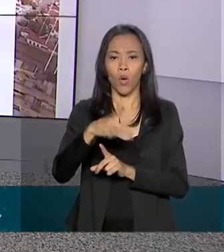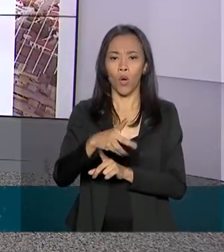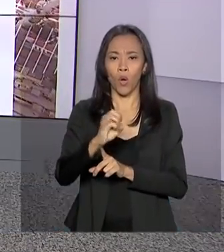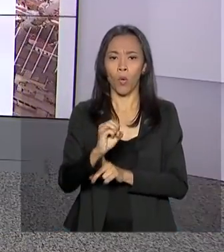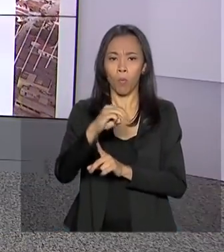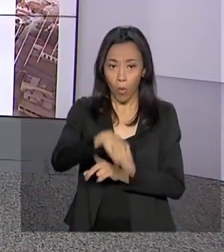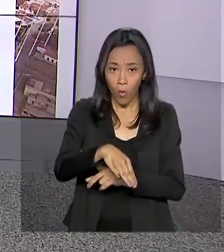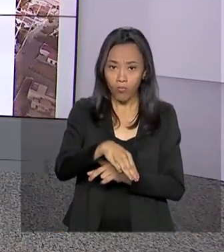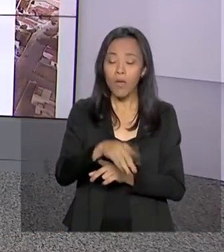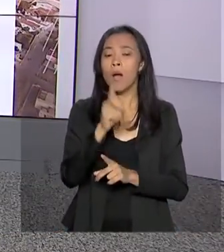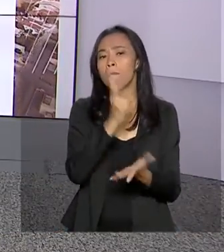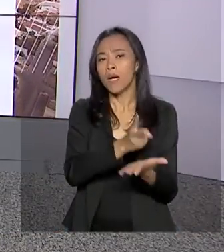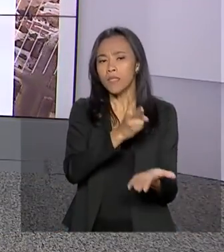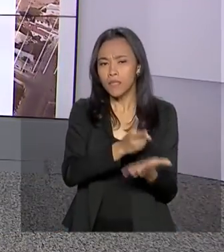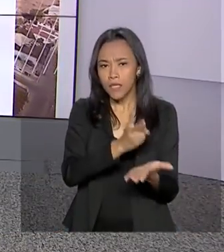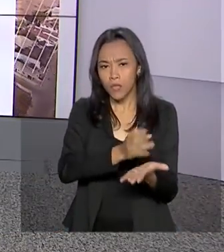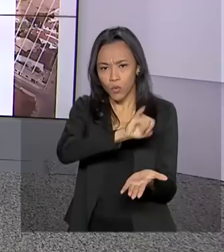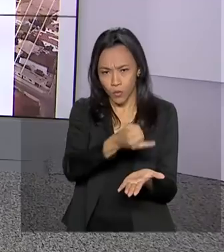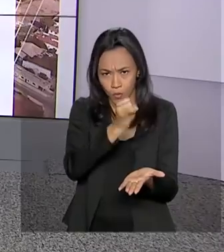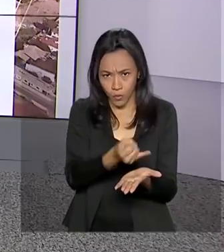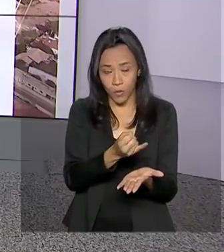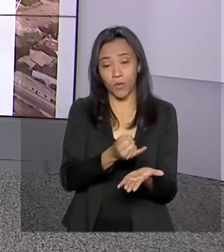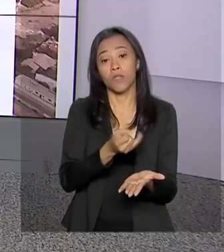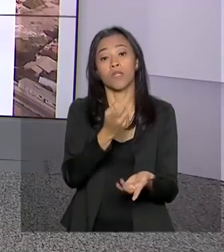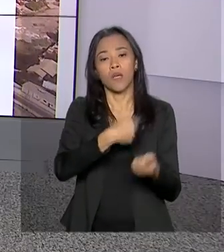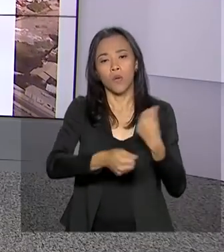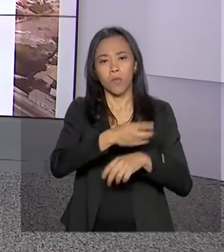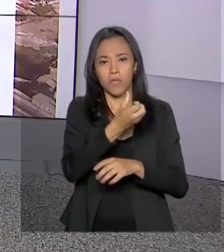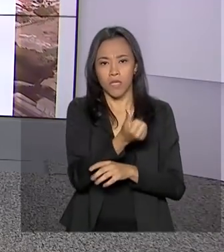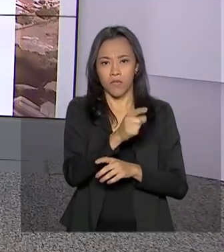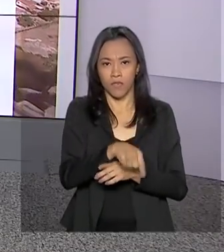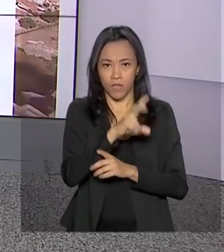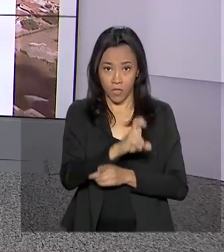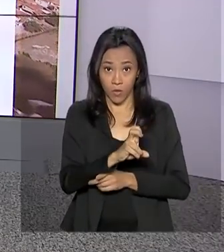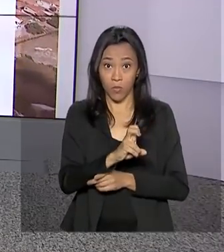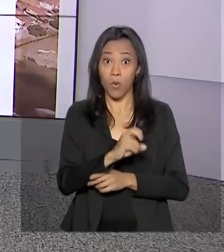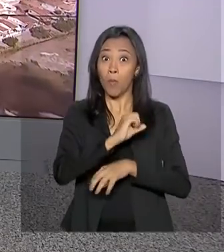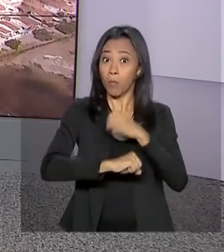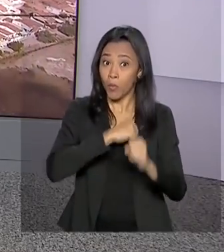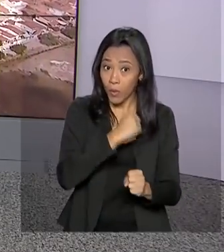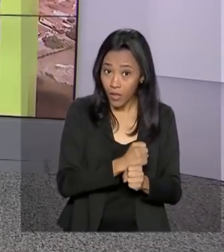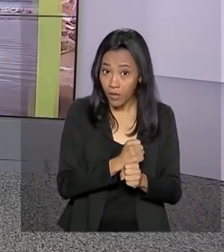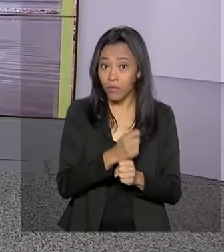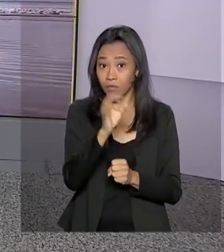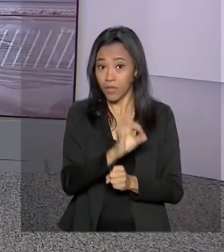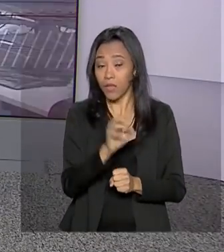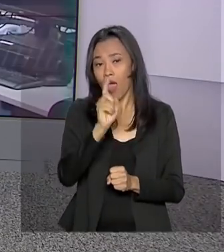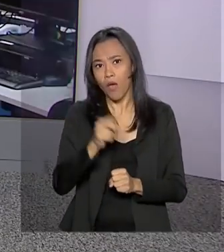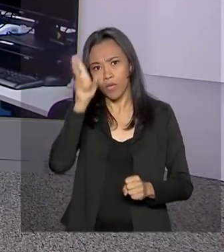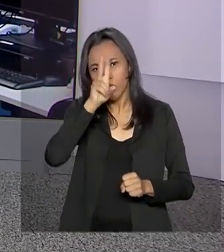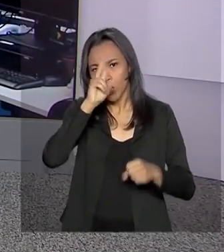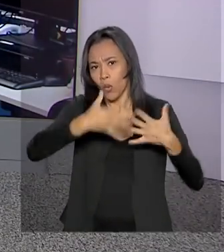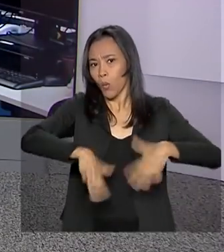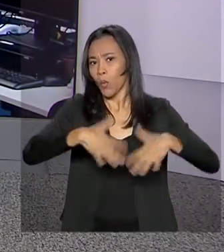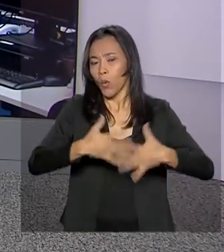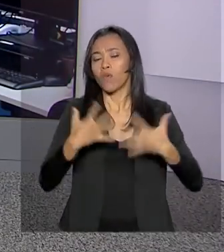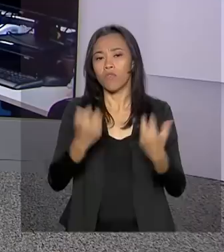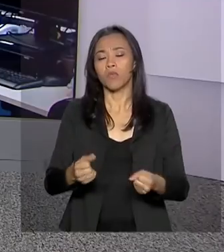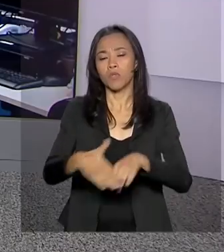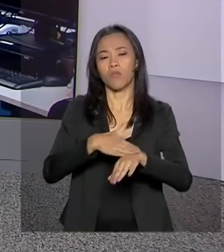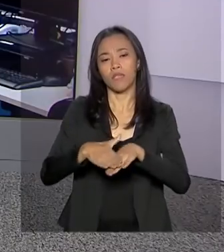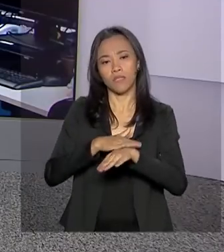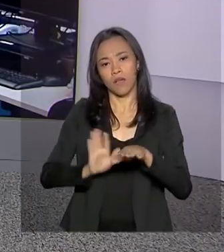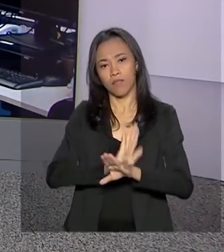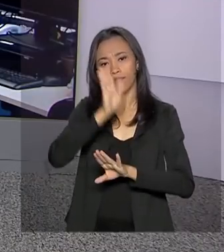juros da economia em 6,5% ao ano. É o menor nível da história. Vamos a São Paulo conversar com o nosso repórter, Dimas Soldi.